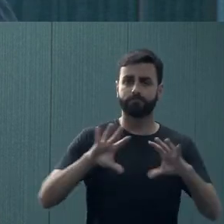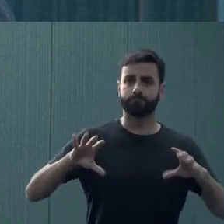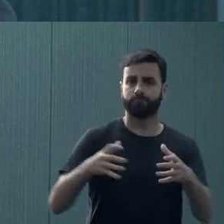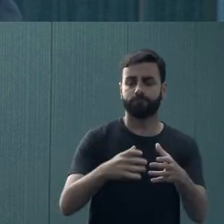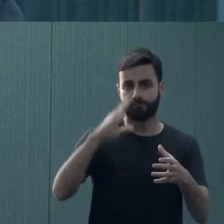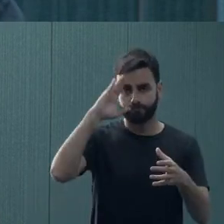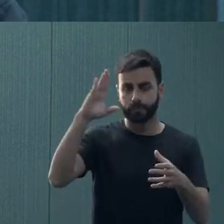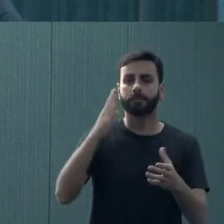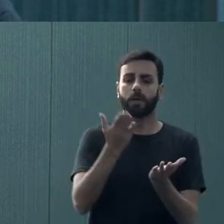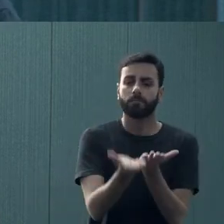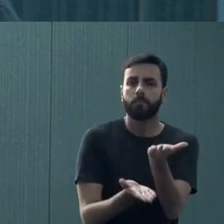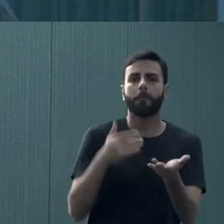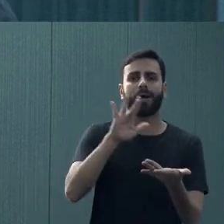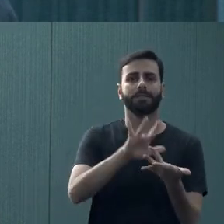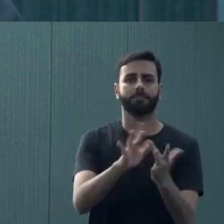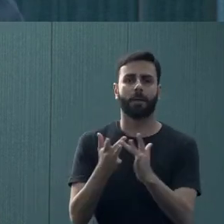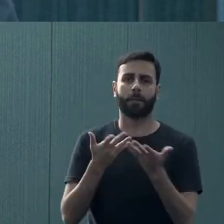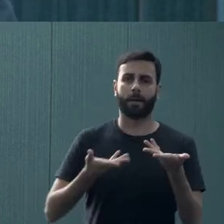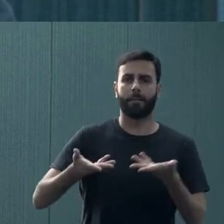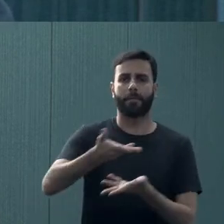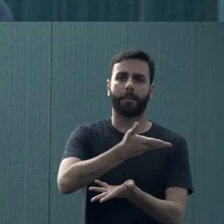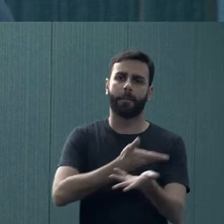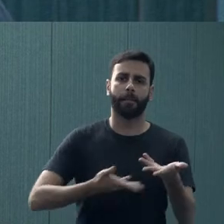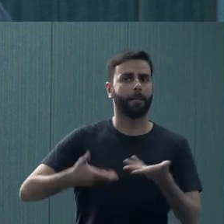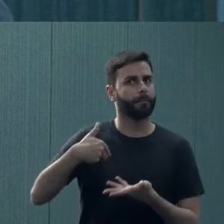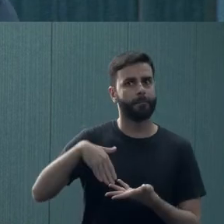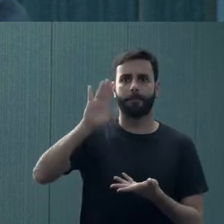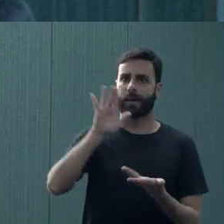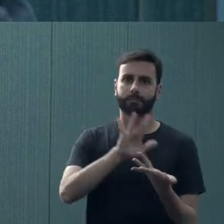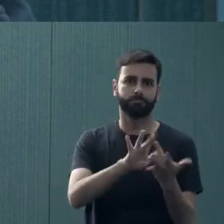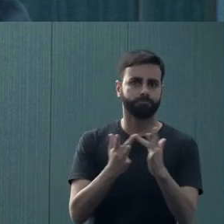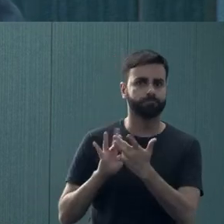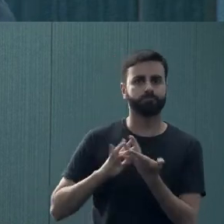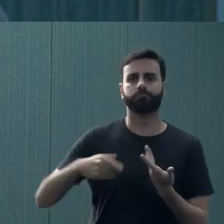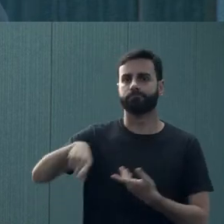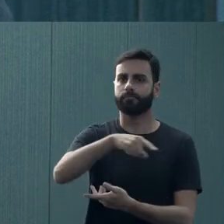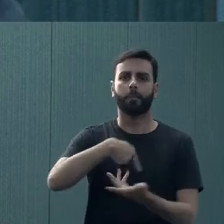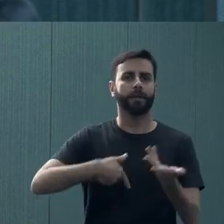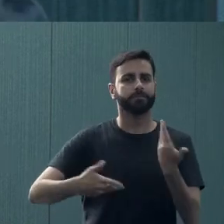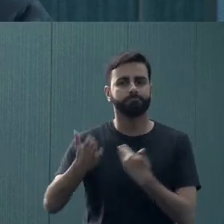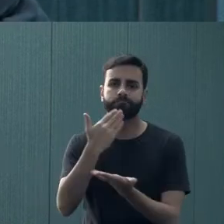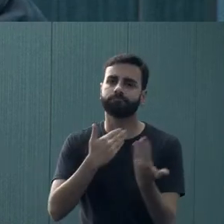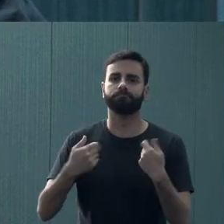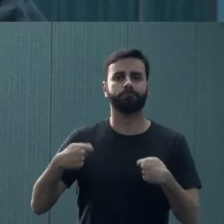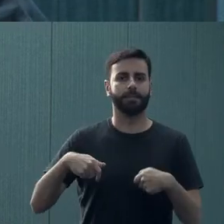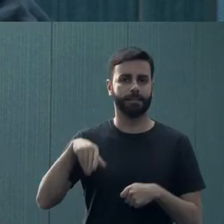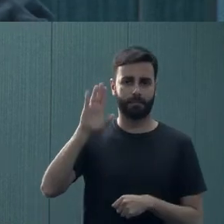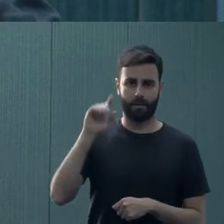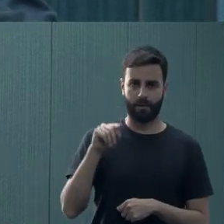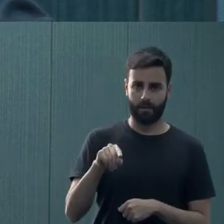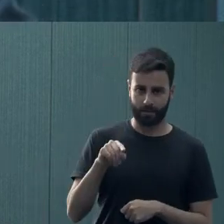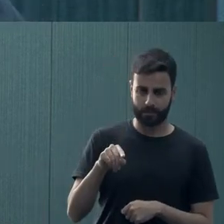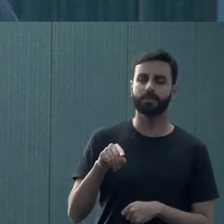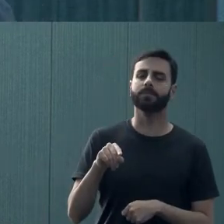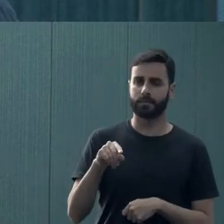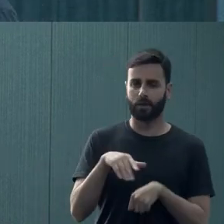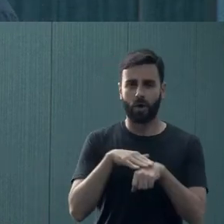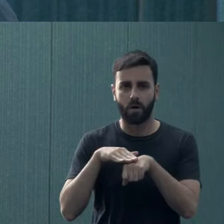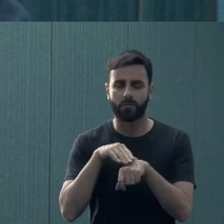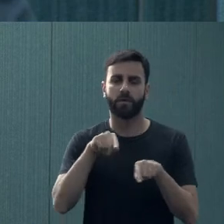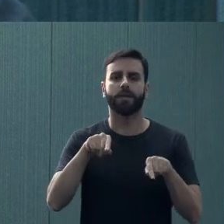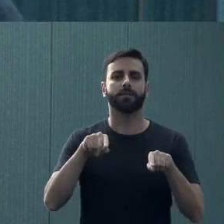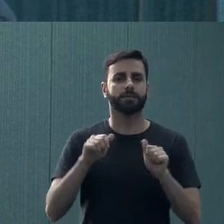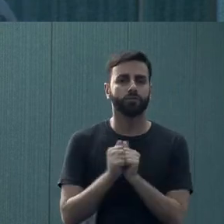que propiciem mais interação. As pessoas precisam interagir mais, pessoas precisam conversar mais, pessoas precisam estar mais